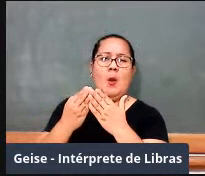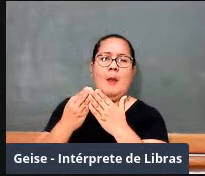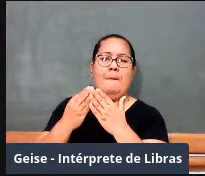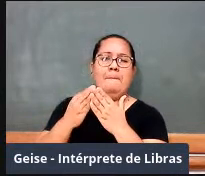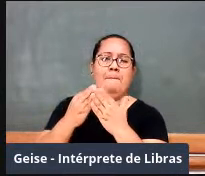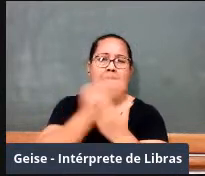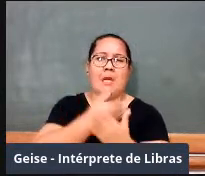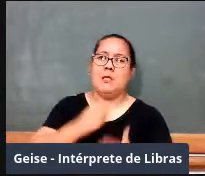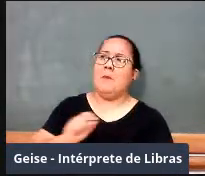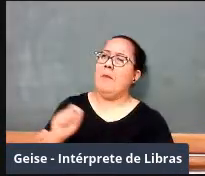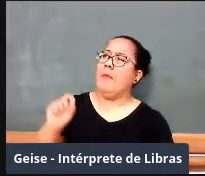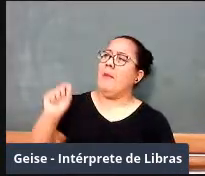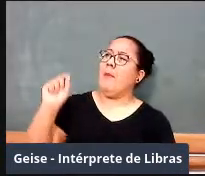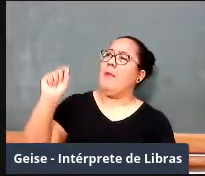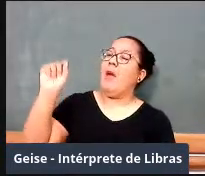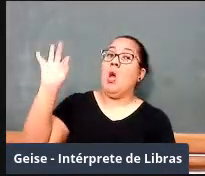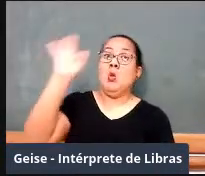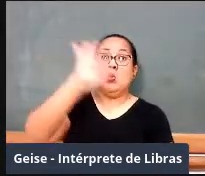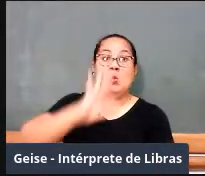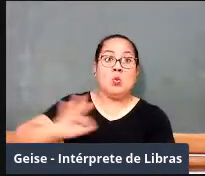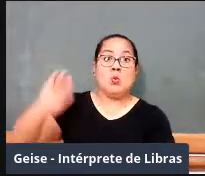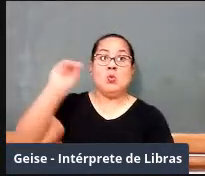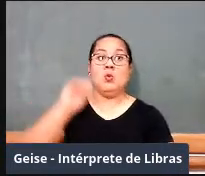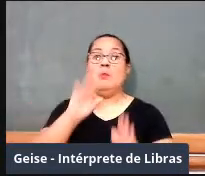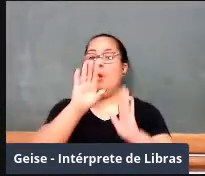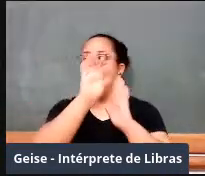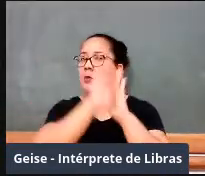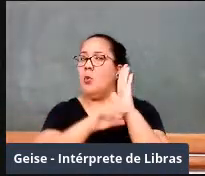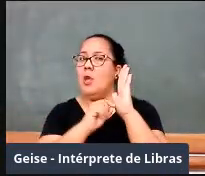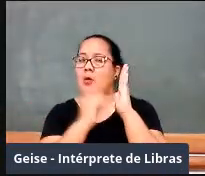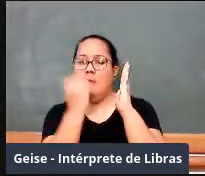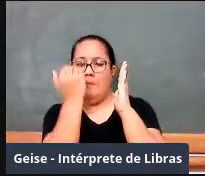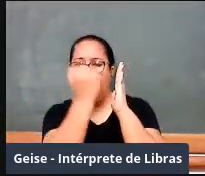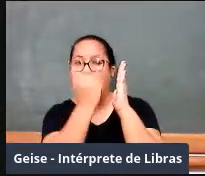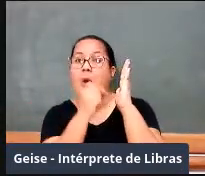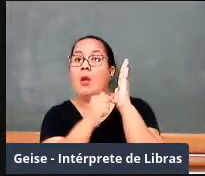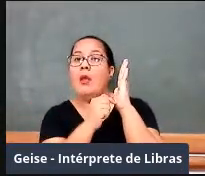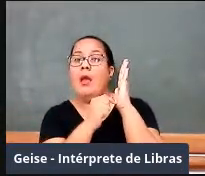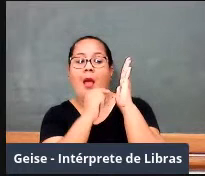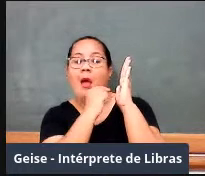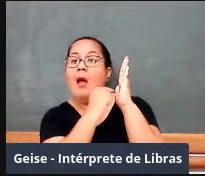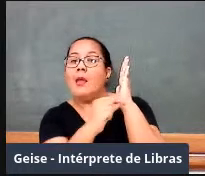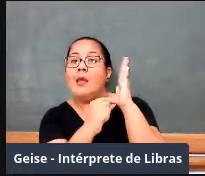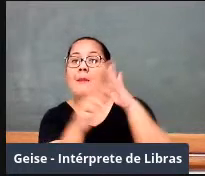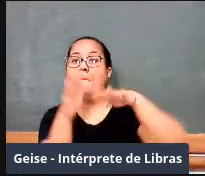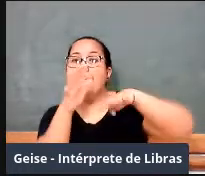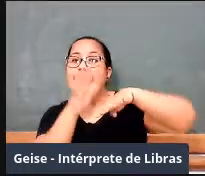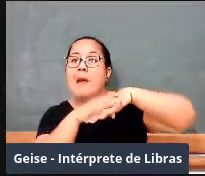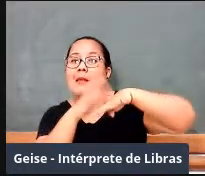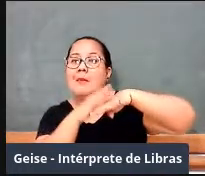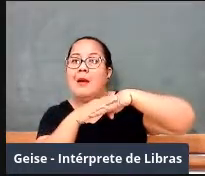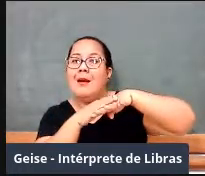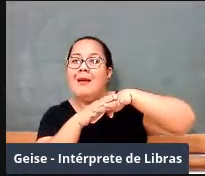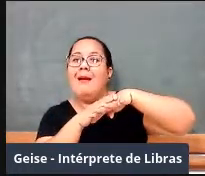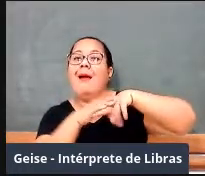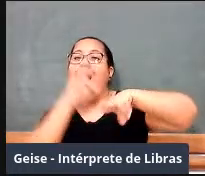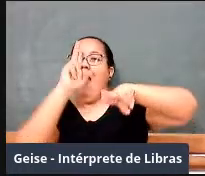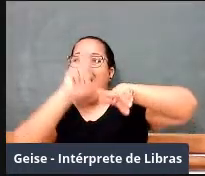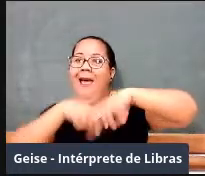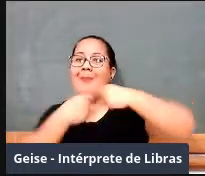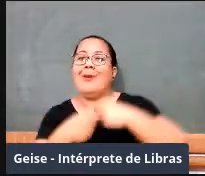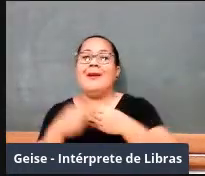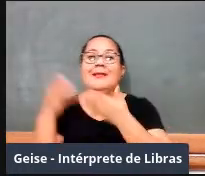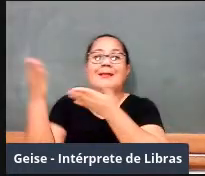Bom, esse currículo deve ter matemática. Então, o ele faz? Ele chama o professor Euclides Rocho,